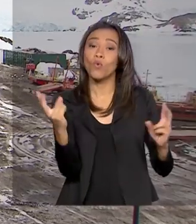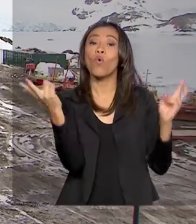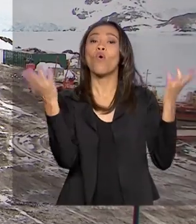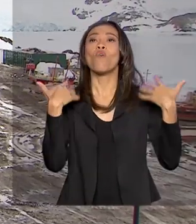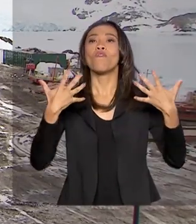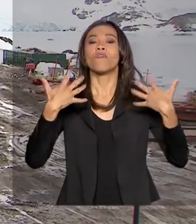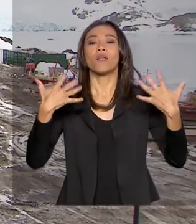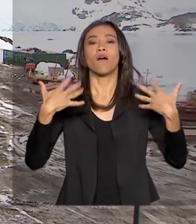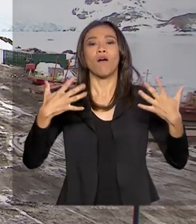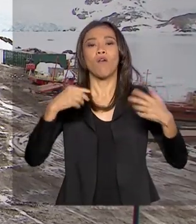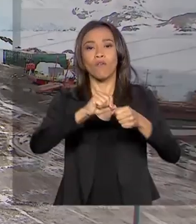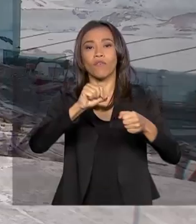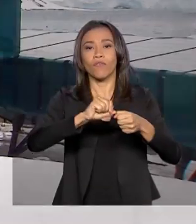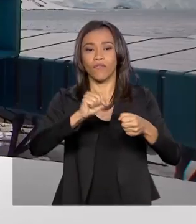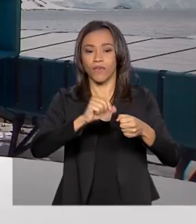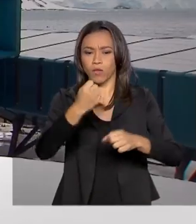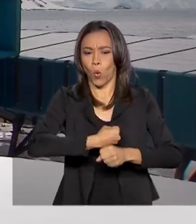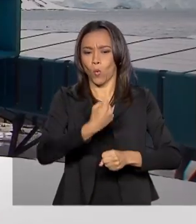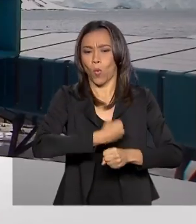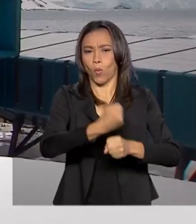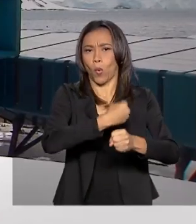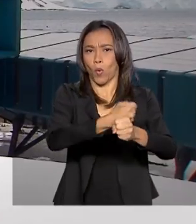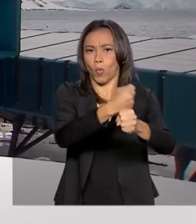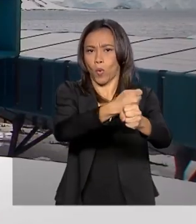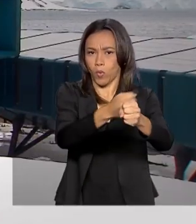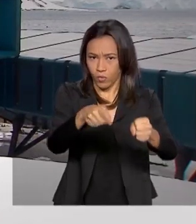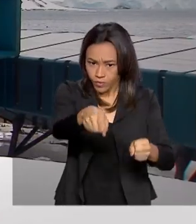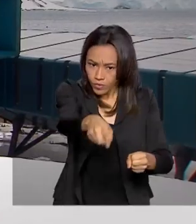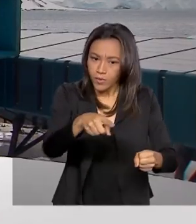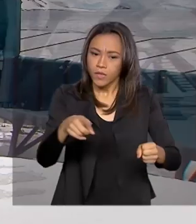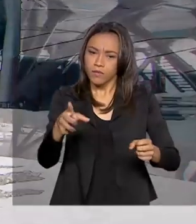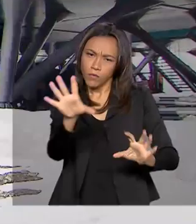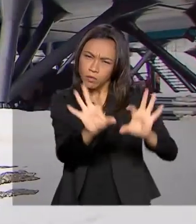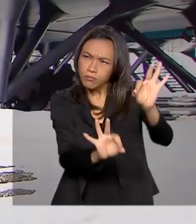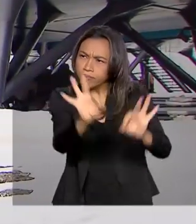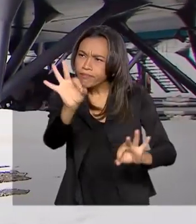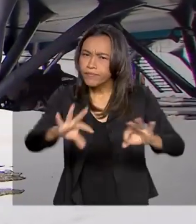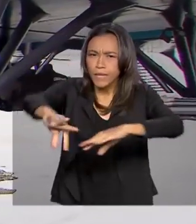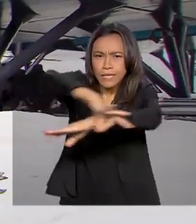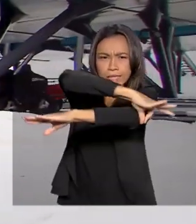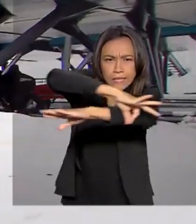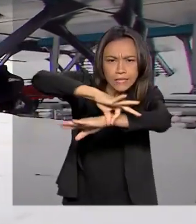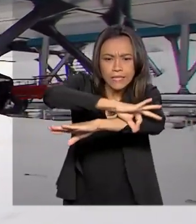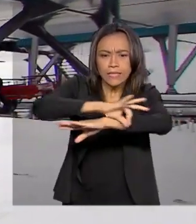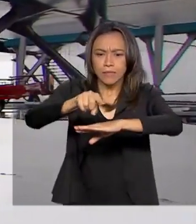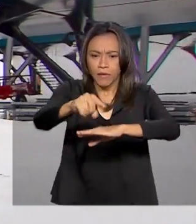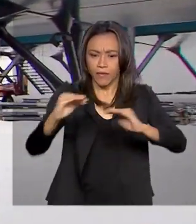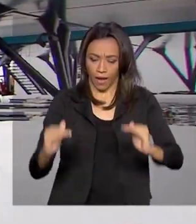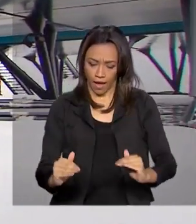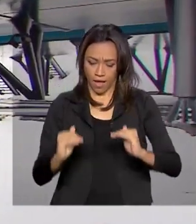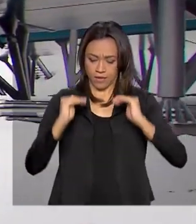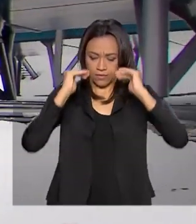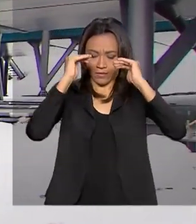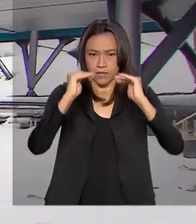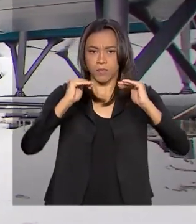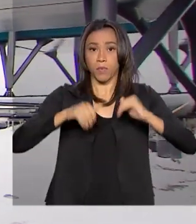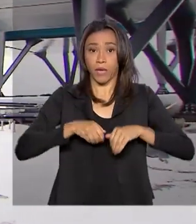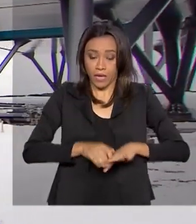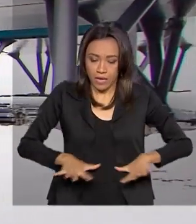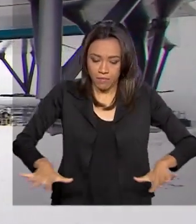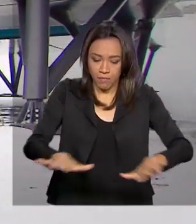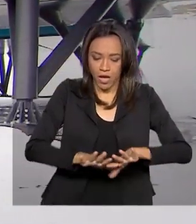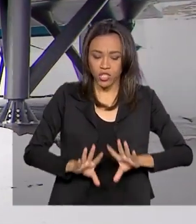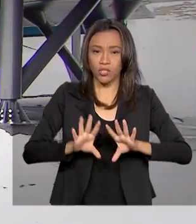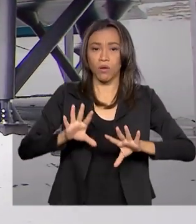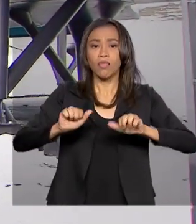As novidades da estação começam pelo projeto arquitetônico. Para a base ficar acima da densa camada de neve, o